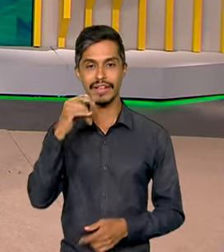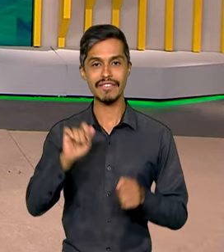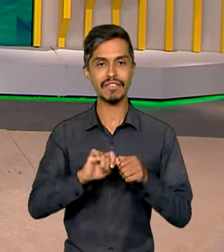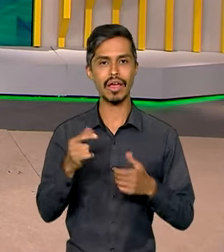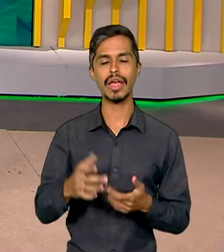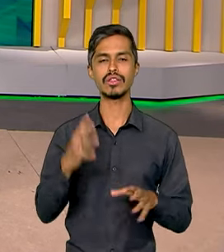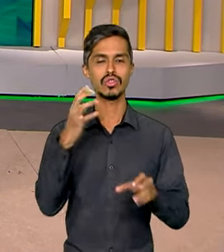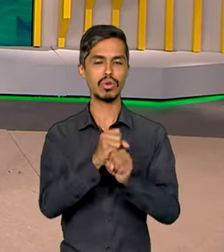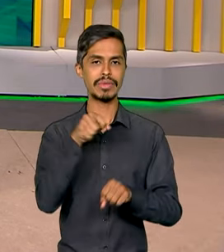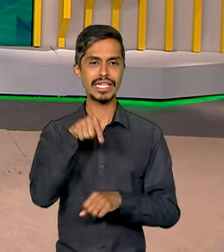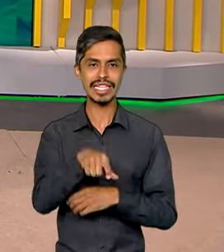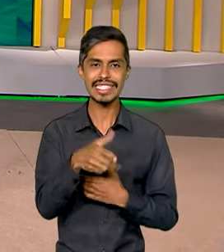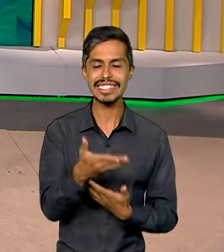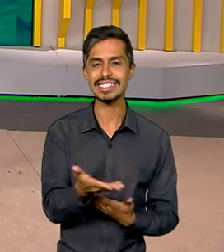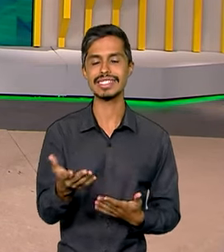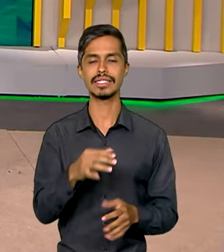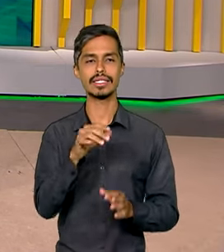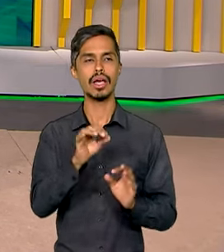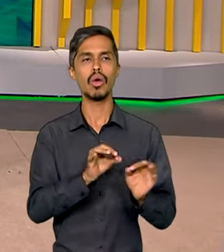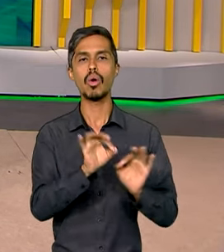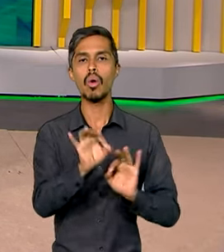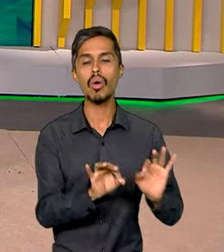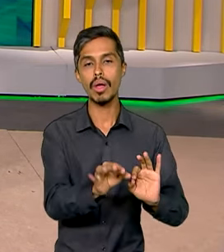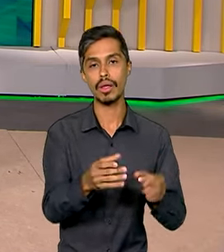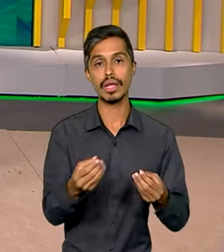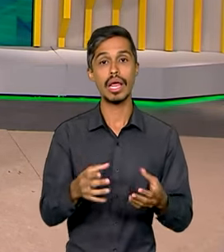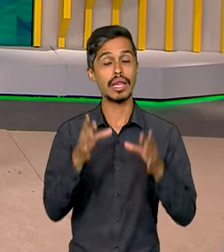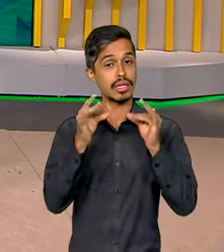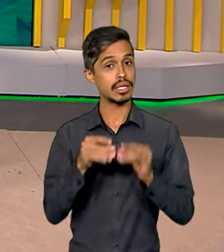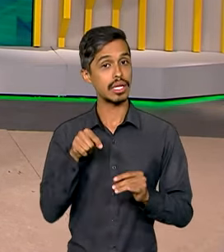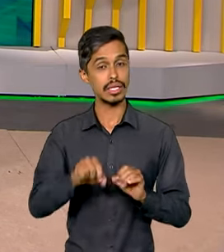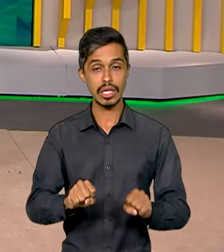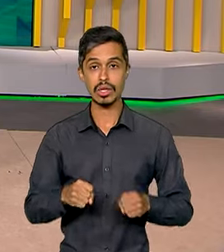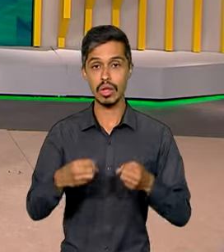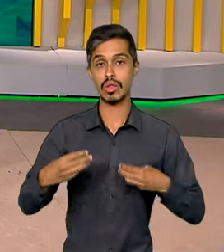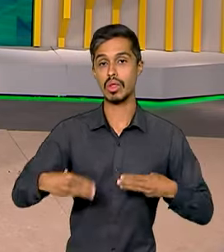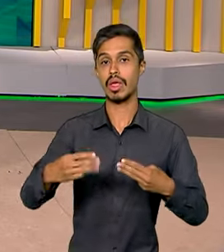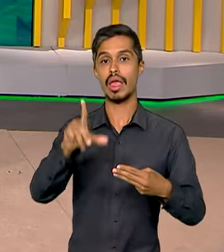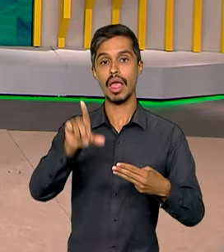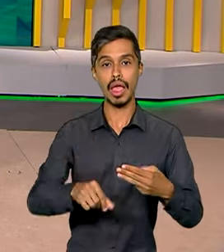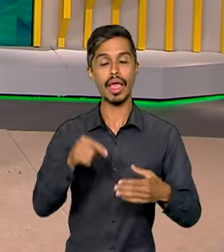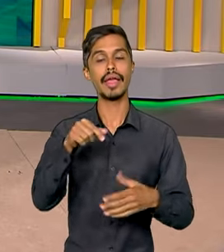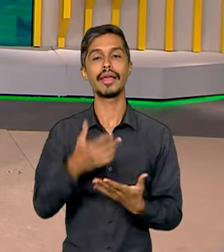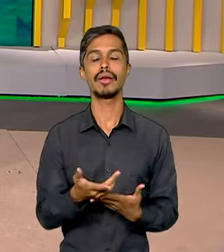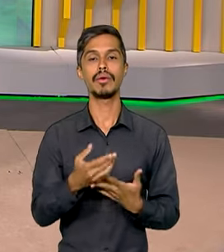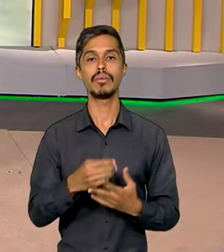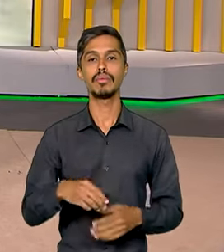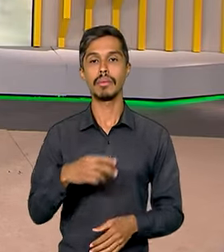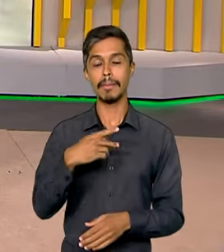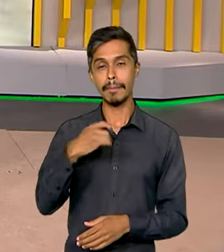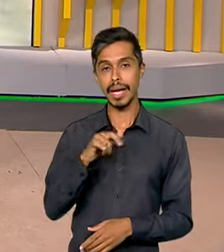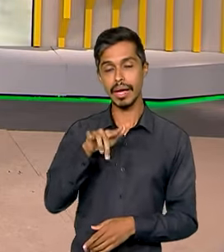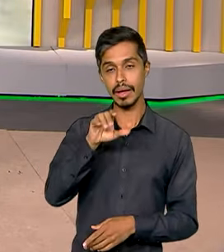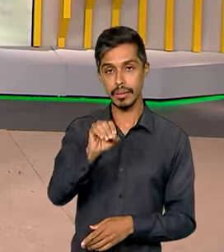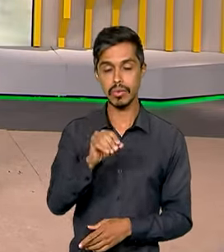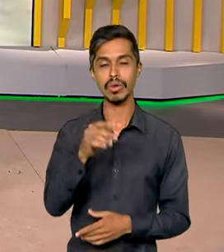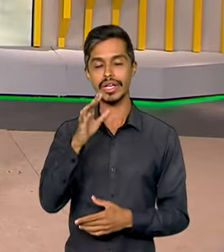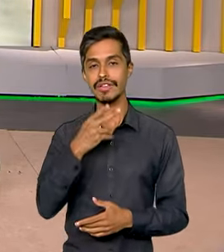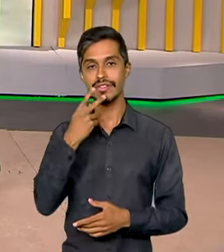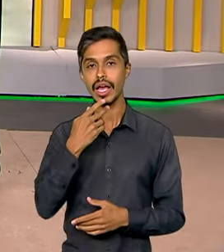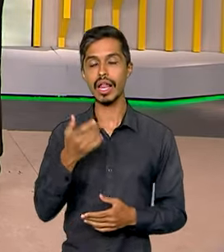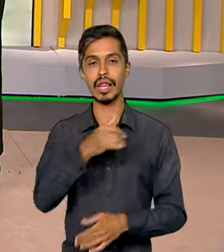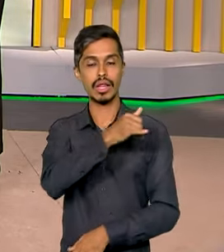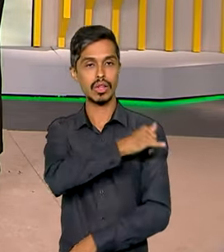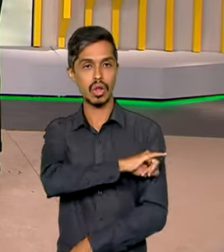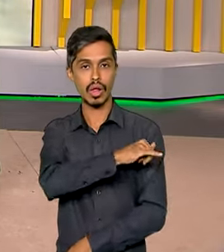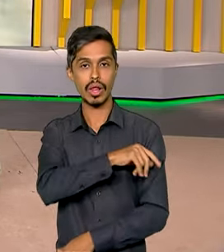nesta quinta-feira. E quem tem mais detalhes das ações do Ministério nesse ano é o repórter Pablo Mundim, que fala ao vivo com a gente